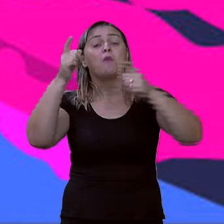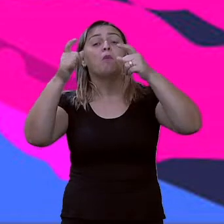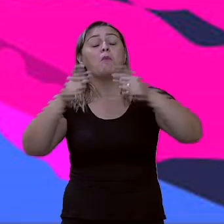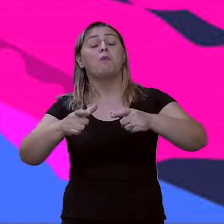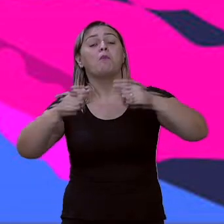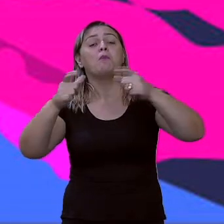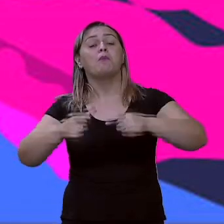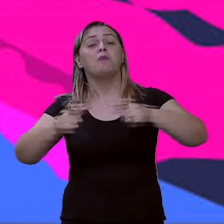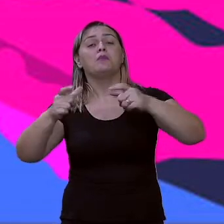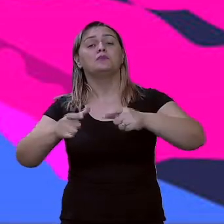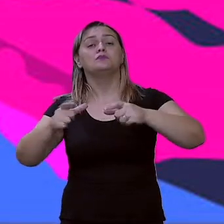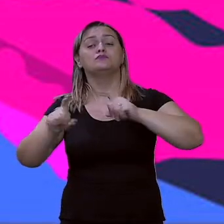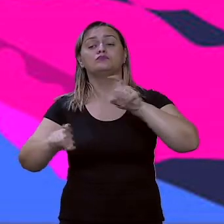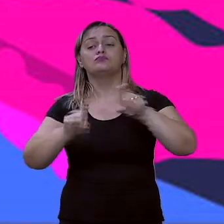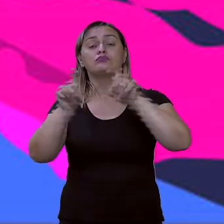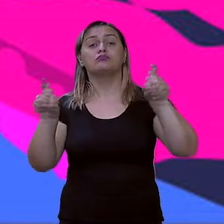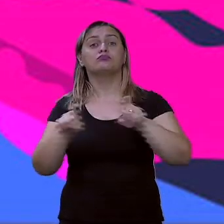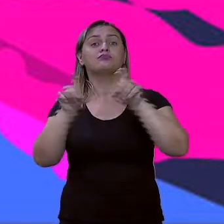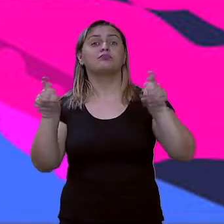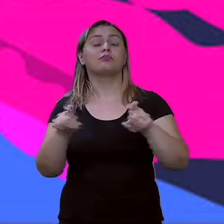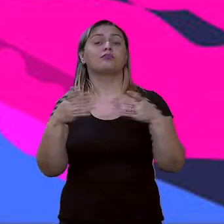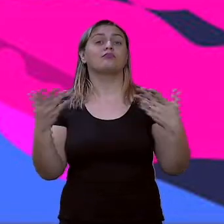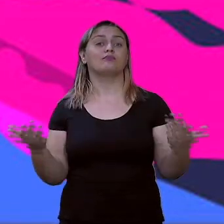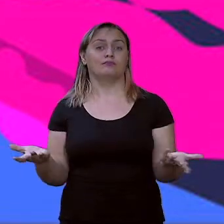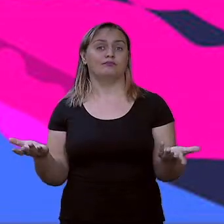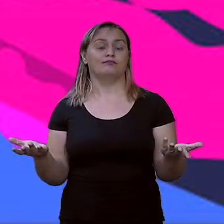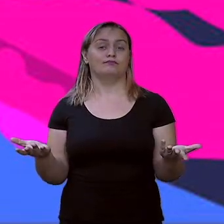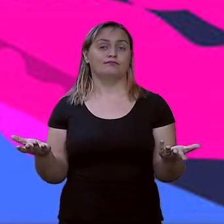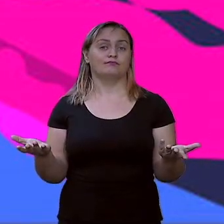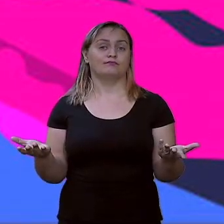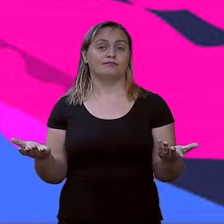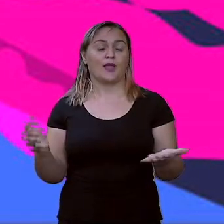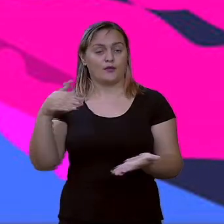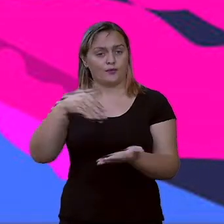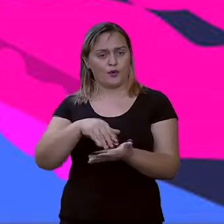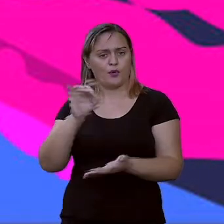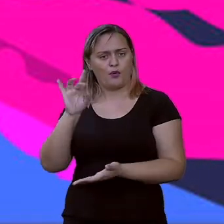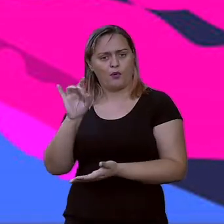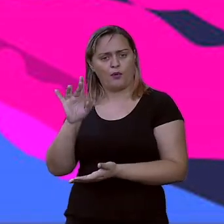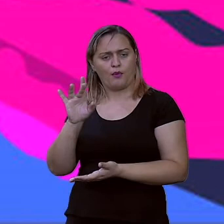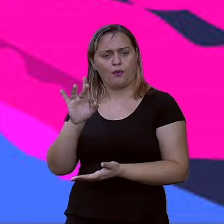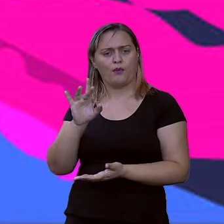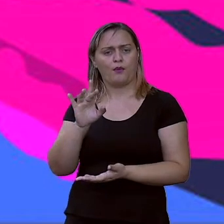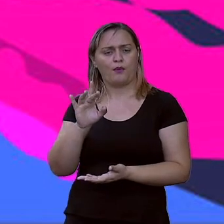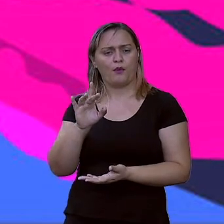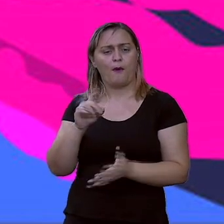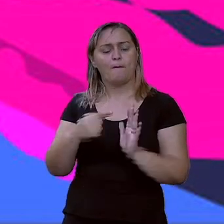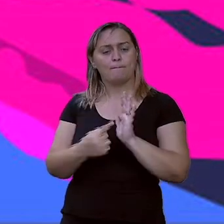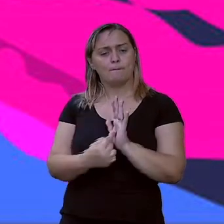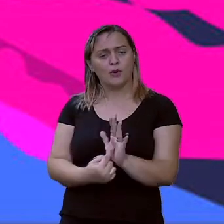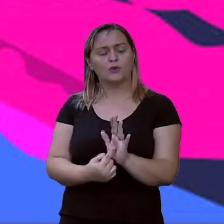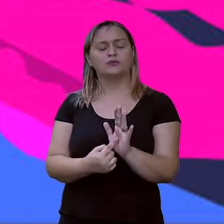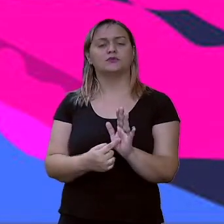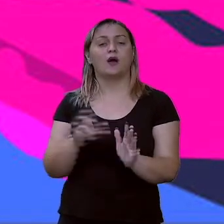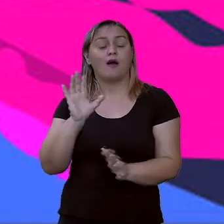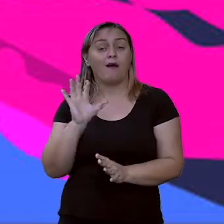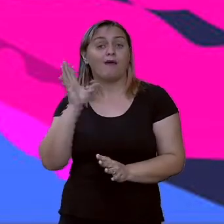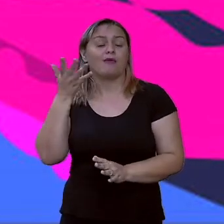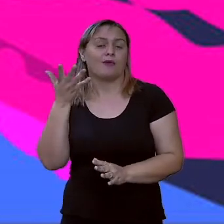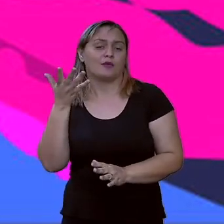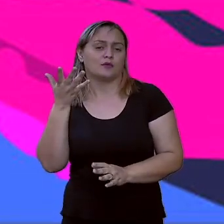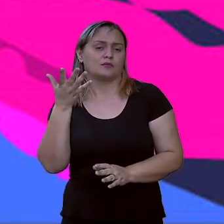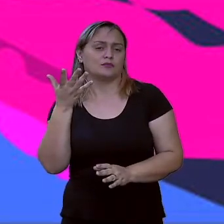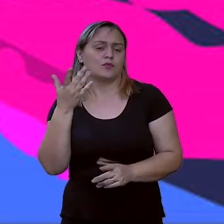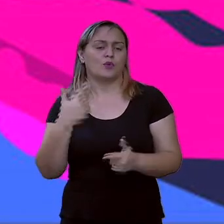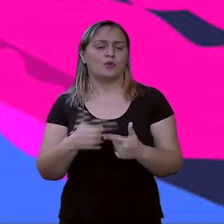localização mais pública para esse computador. E essa parte eu grifei de azul. Nessa parte de roxo,